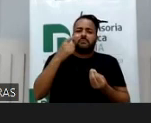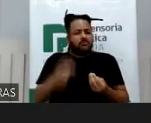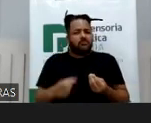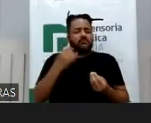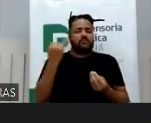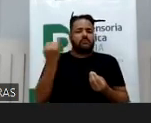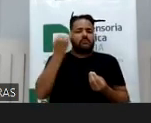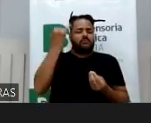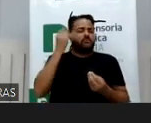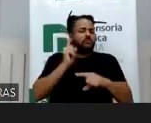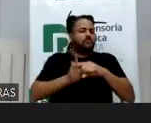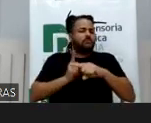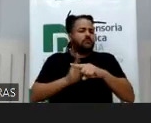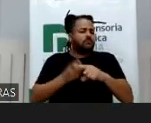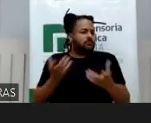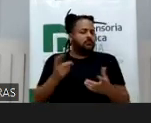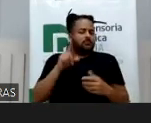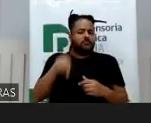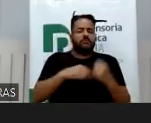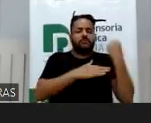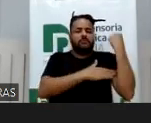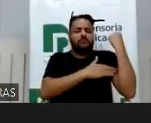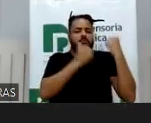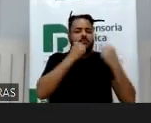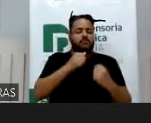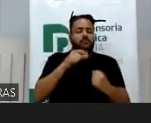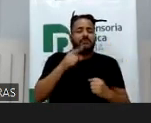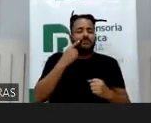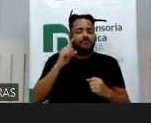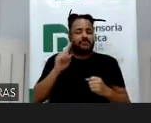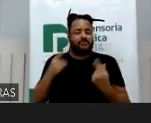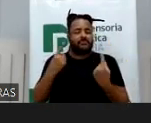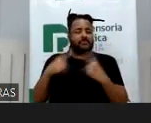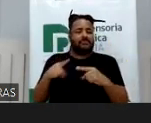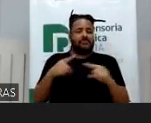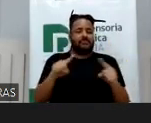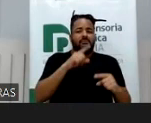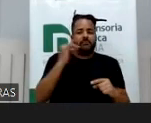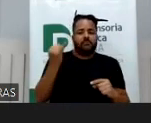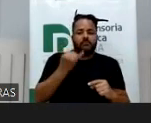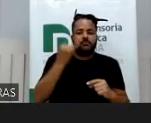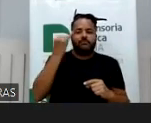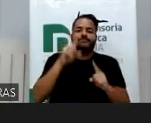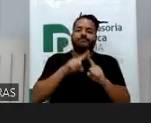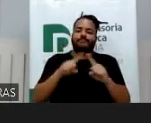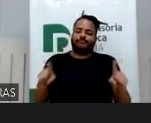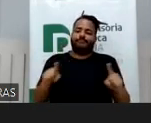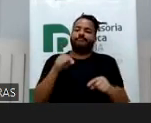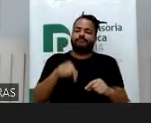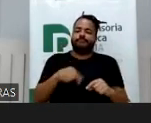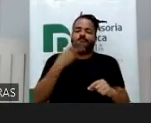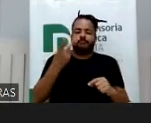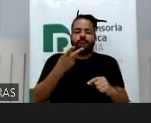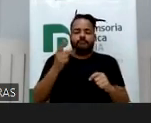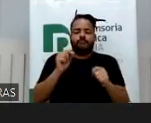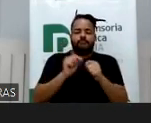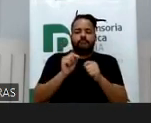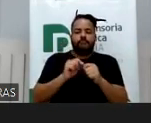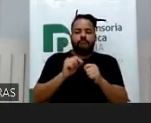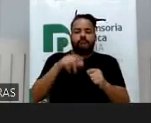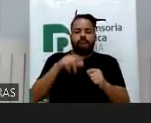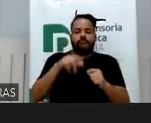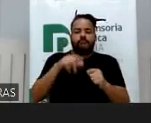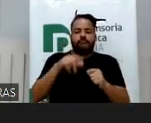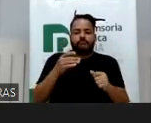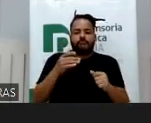mulher, né, muito feminista, tem reflexões muito críticas, importantes, mas ela própria faz uma espécie de charity, né,